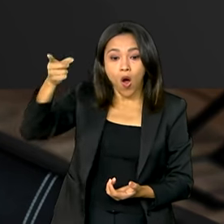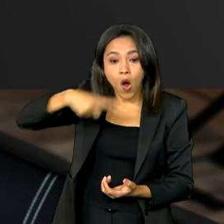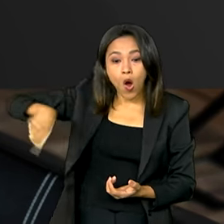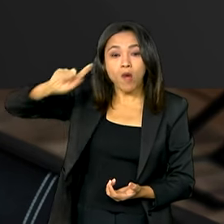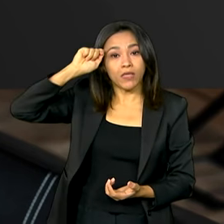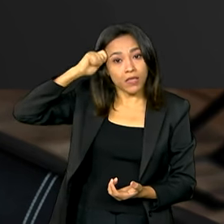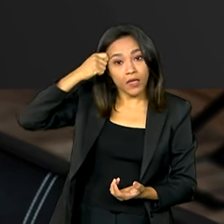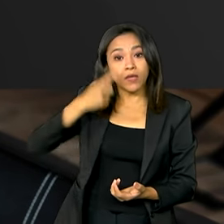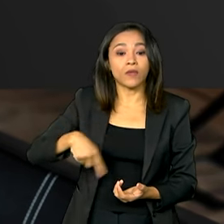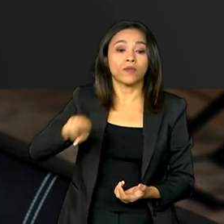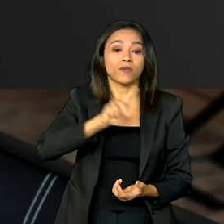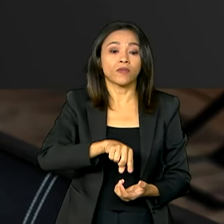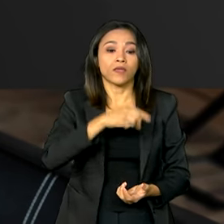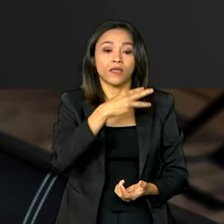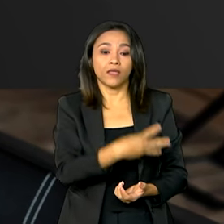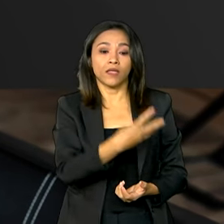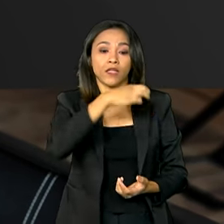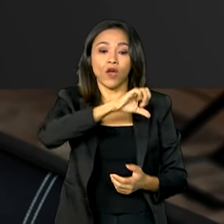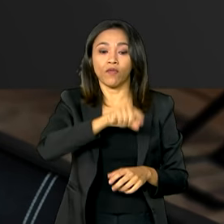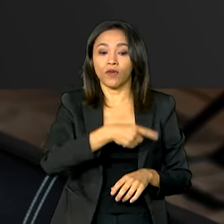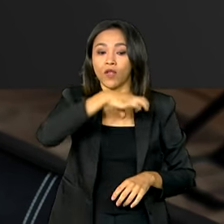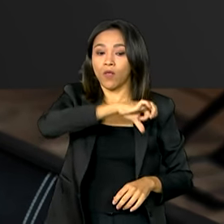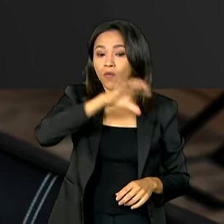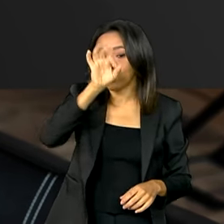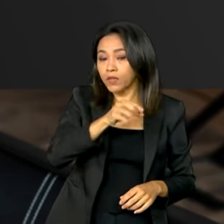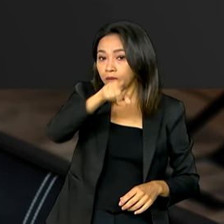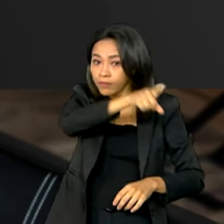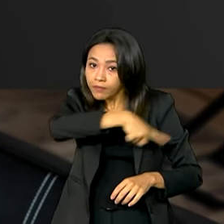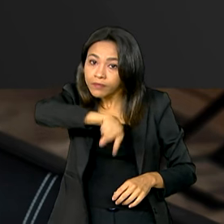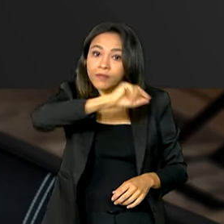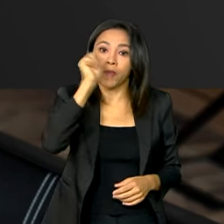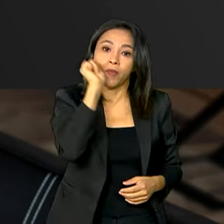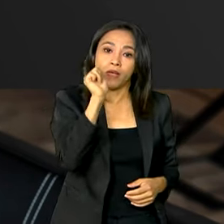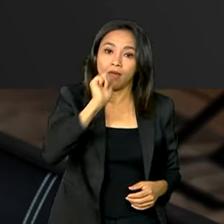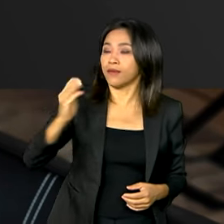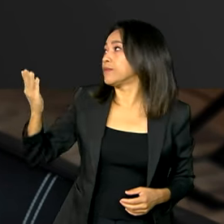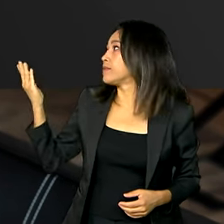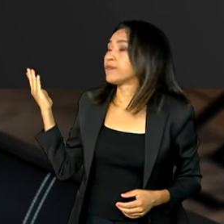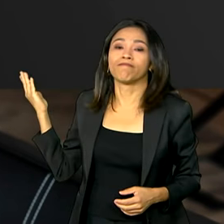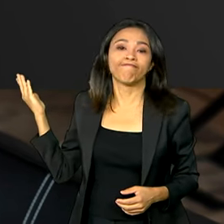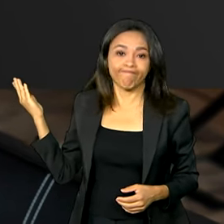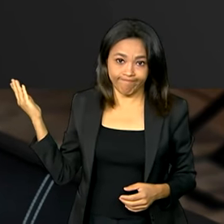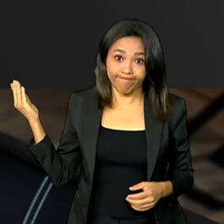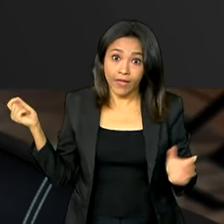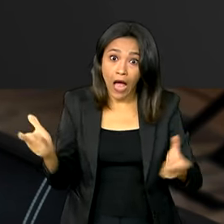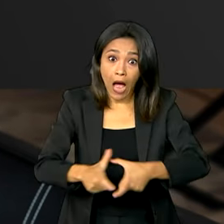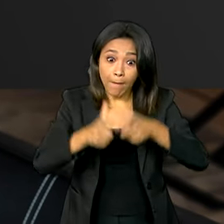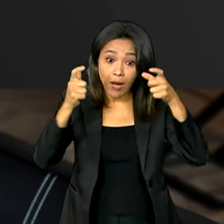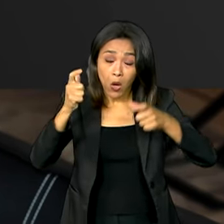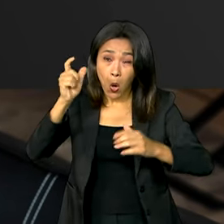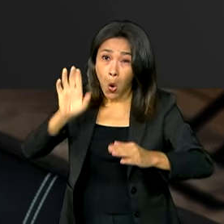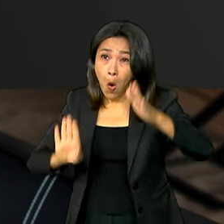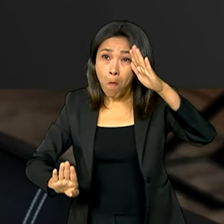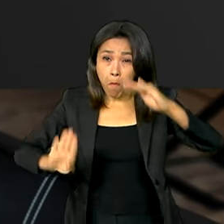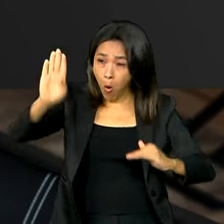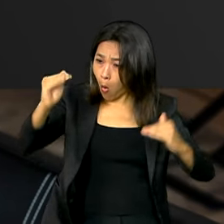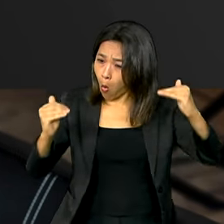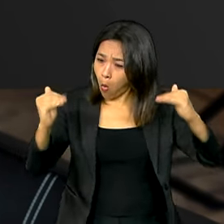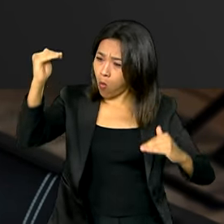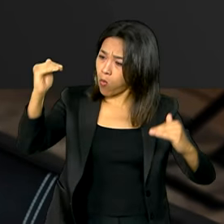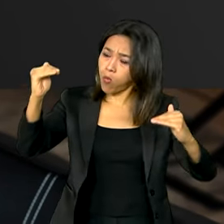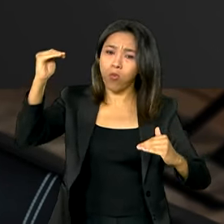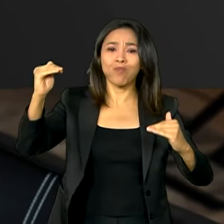e 39,9% entre mulheres. A maior disparidade salarial, no